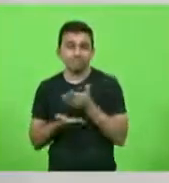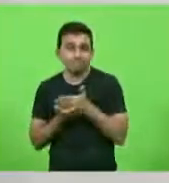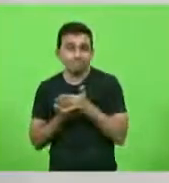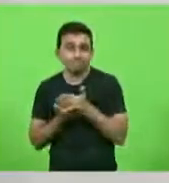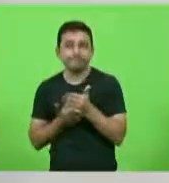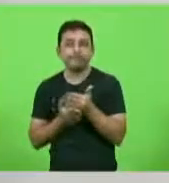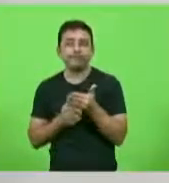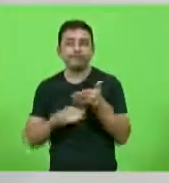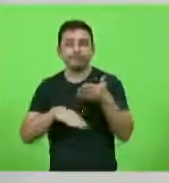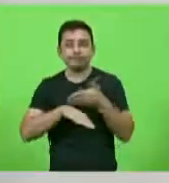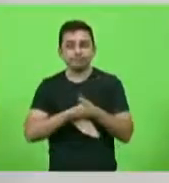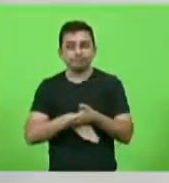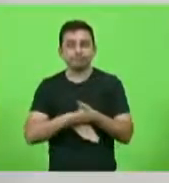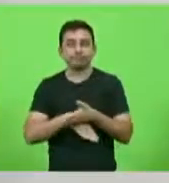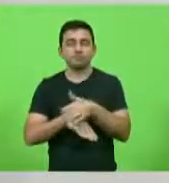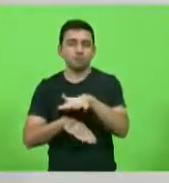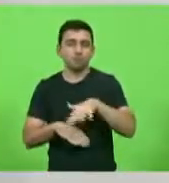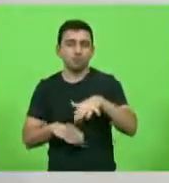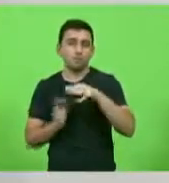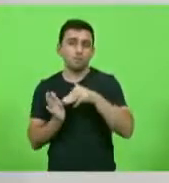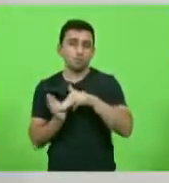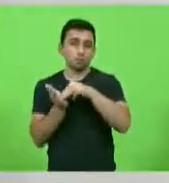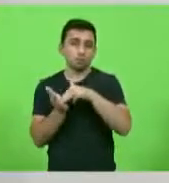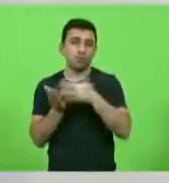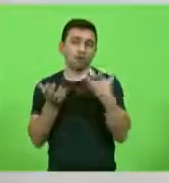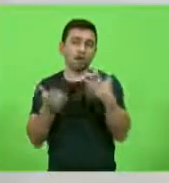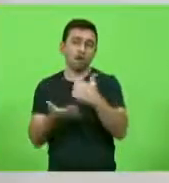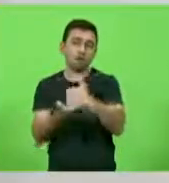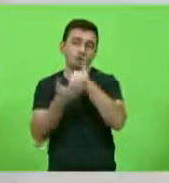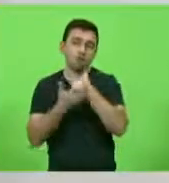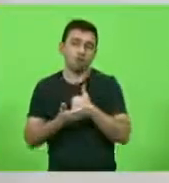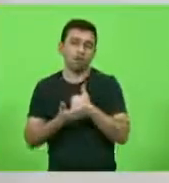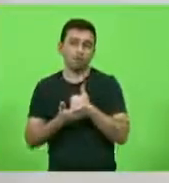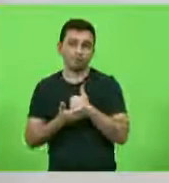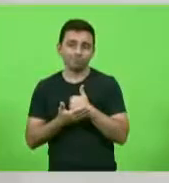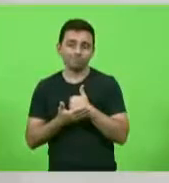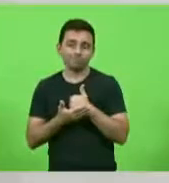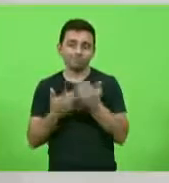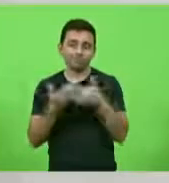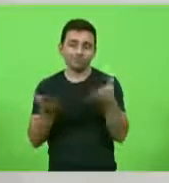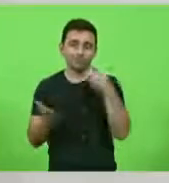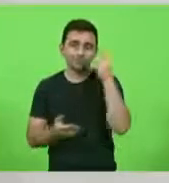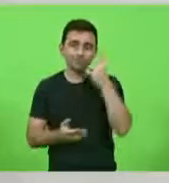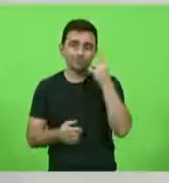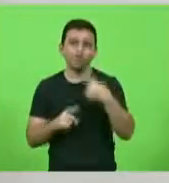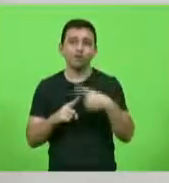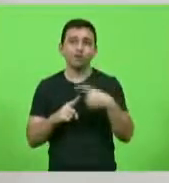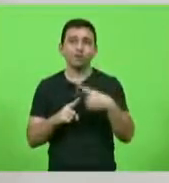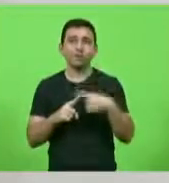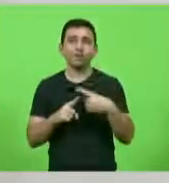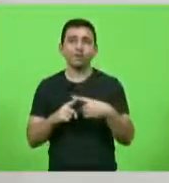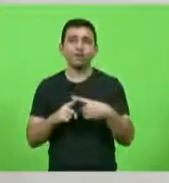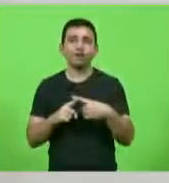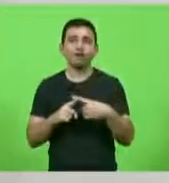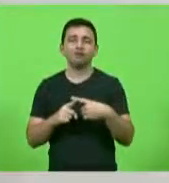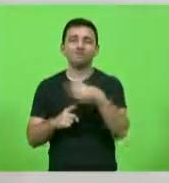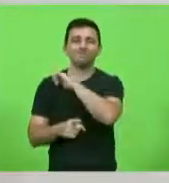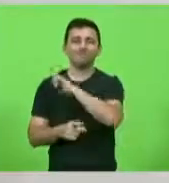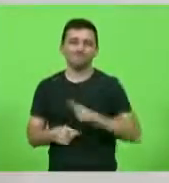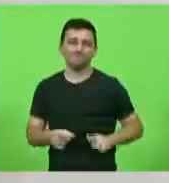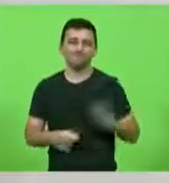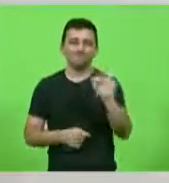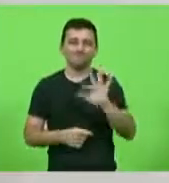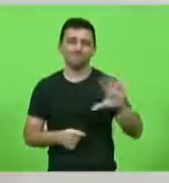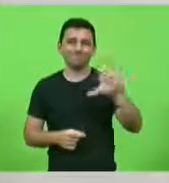nesta casa de uma moção e quero pedir o apoio de vossas excelências porque o governo federal